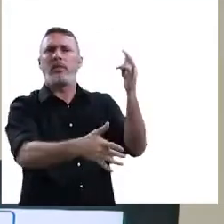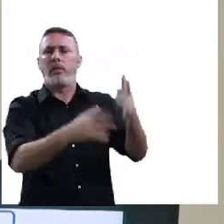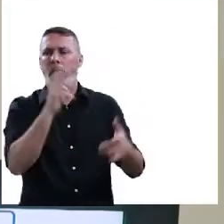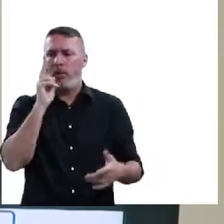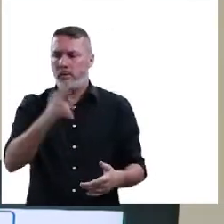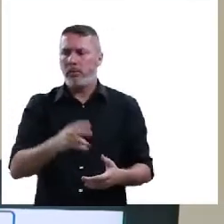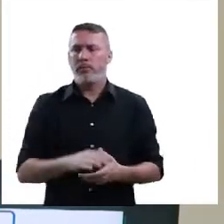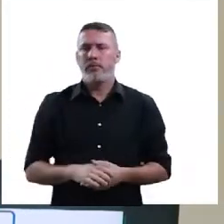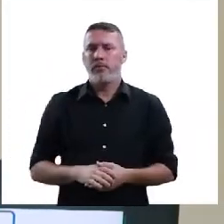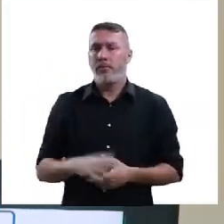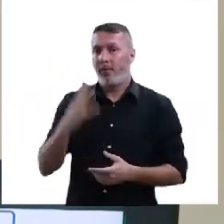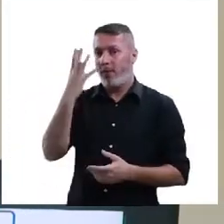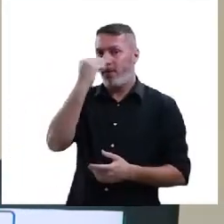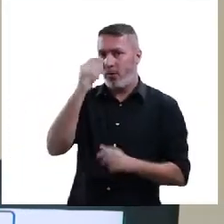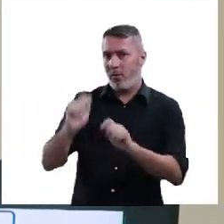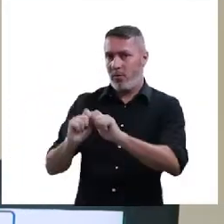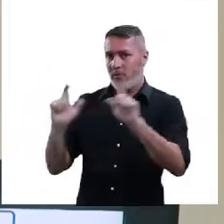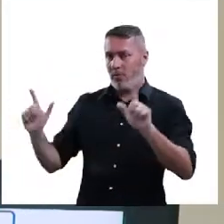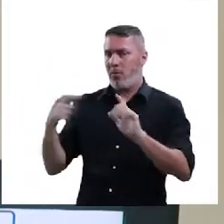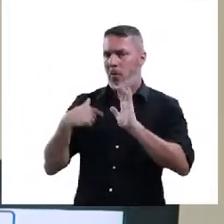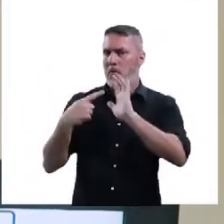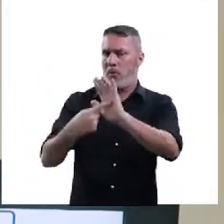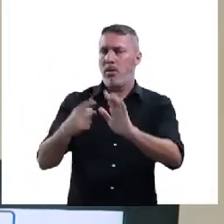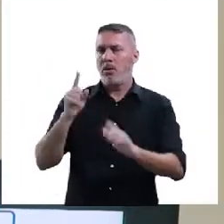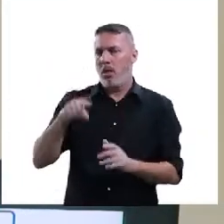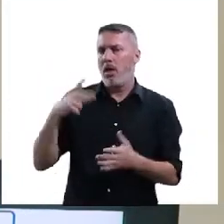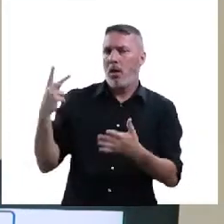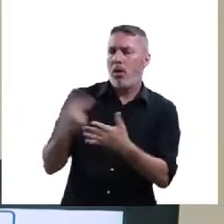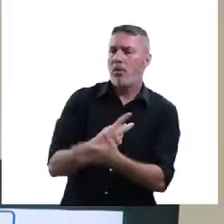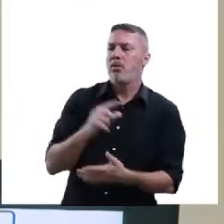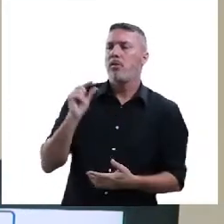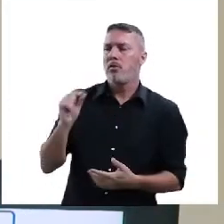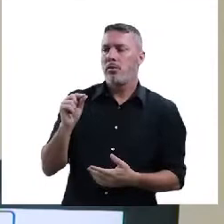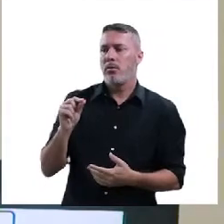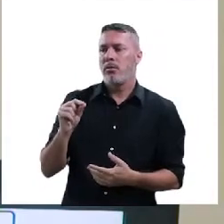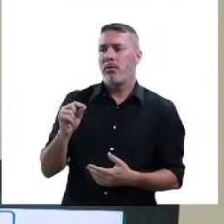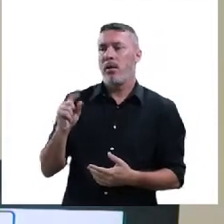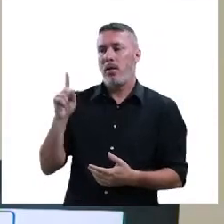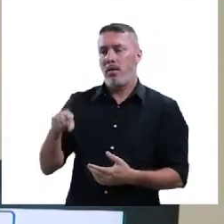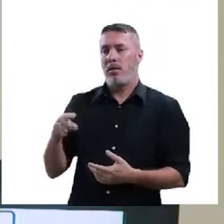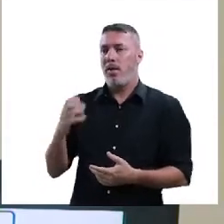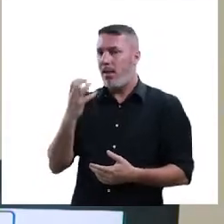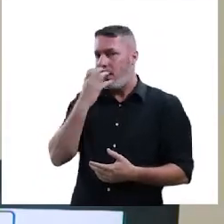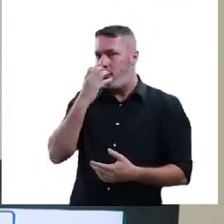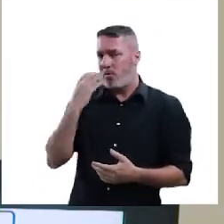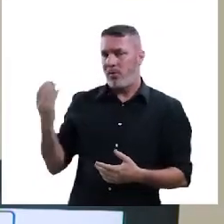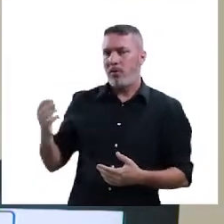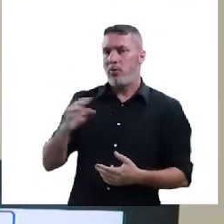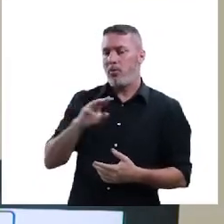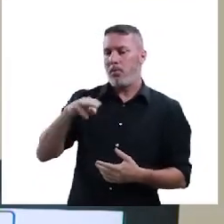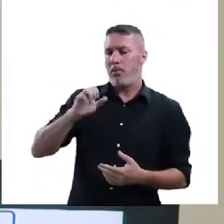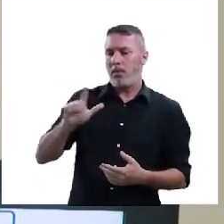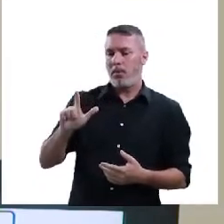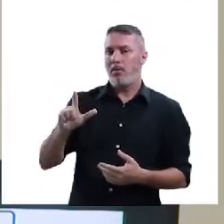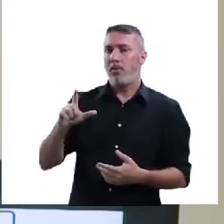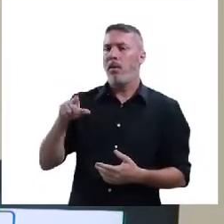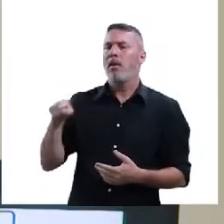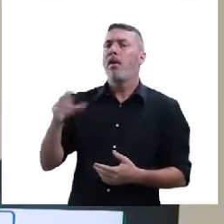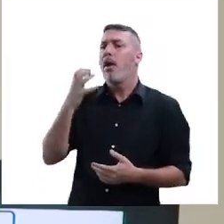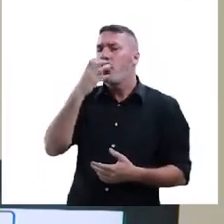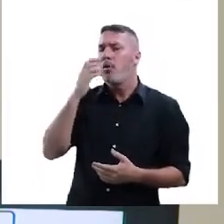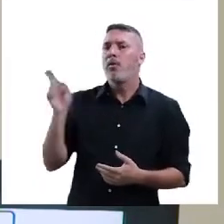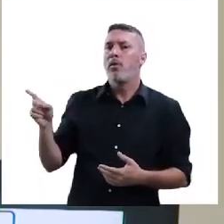cachorro, gato. Essa foto aqui é uma experiência que eu quero contar para vocês. Essa aqui é a beleza da Mel.